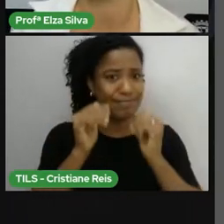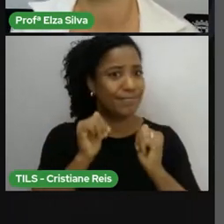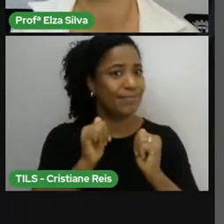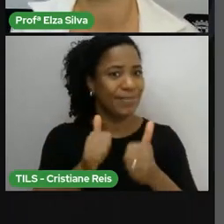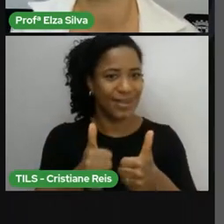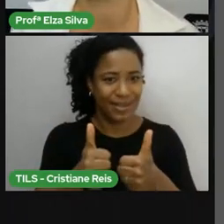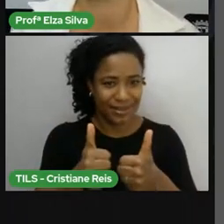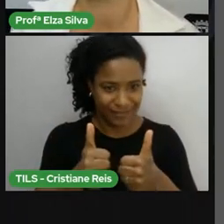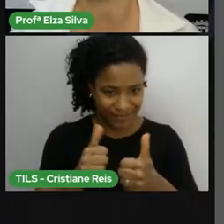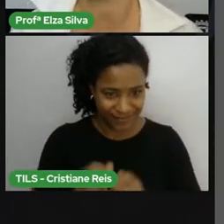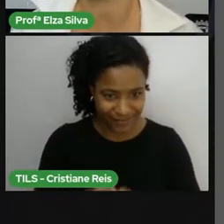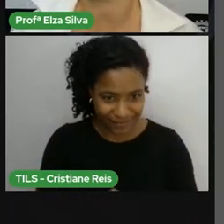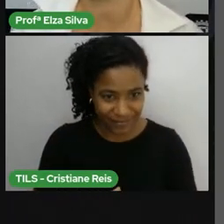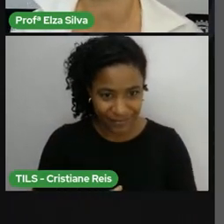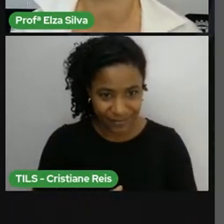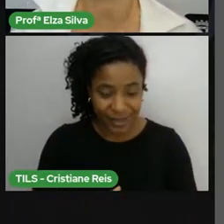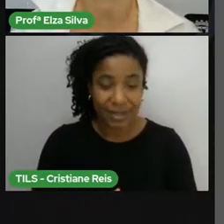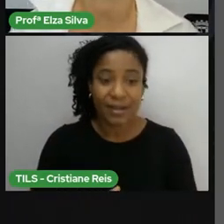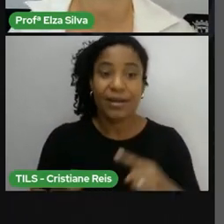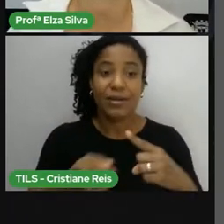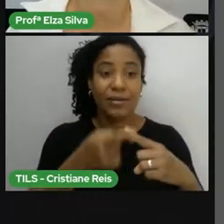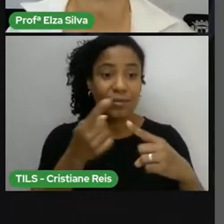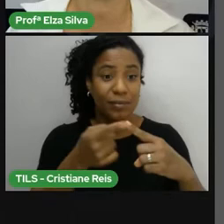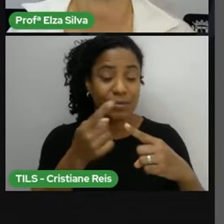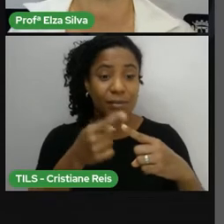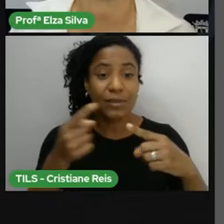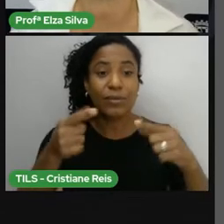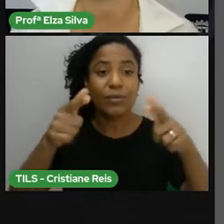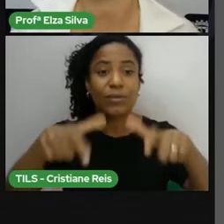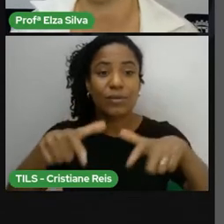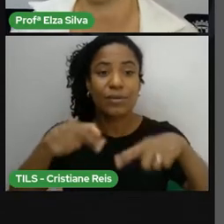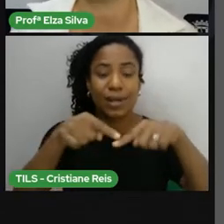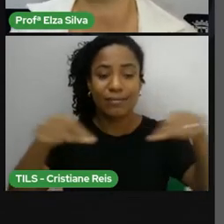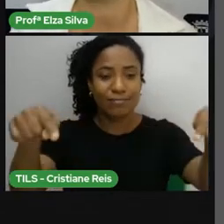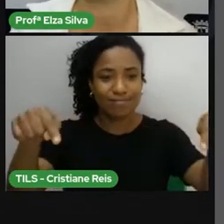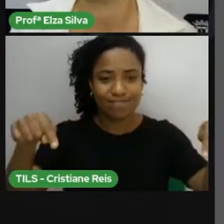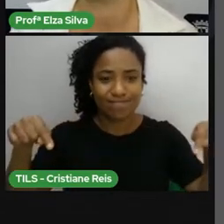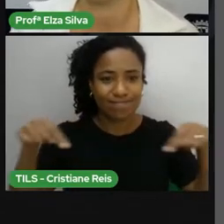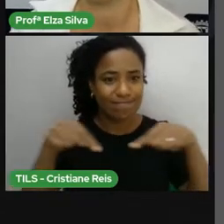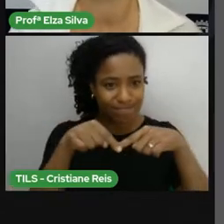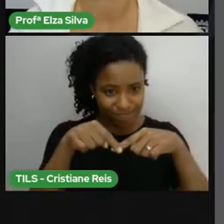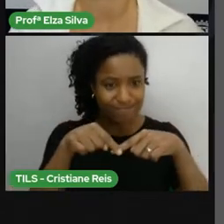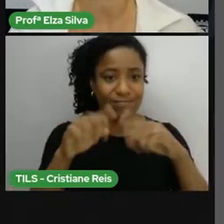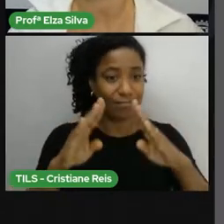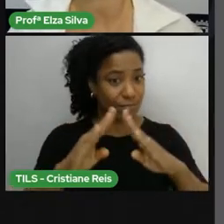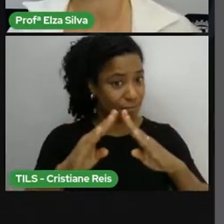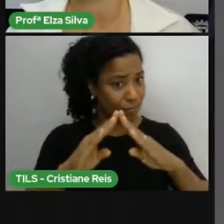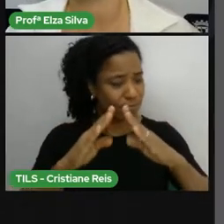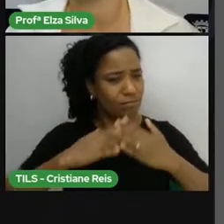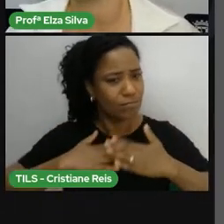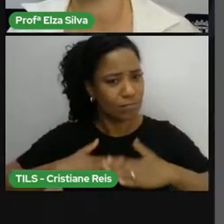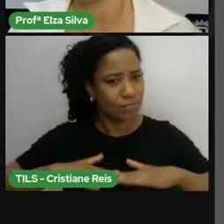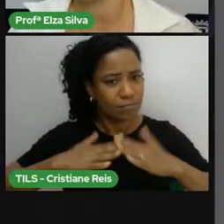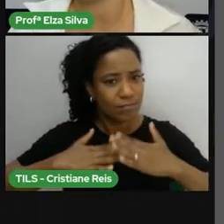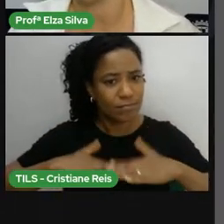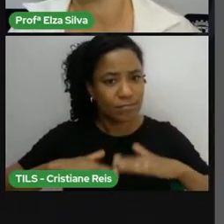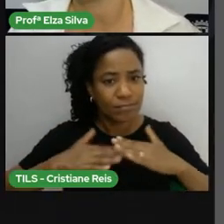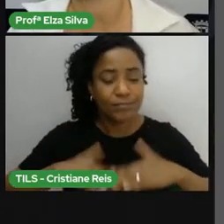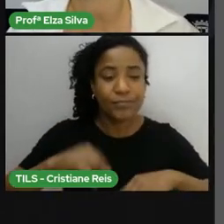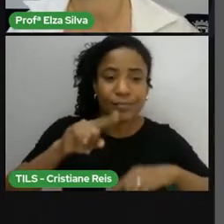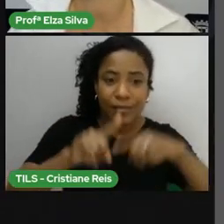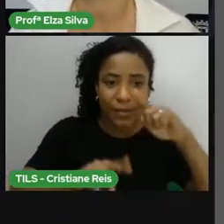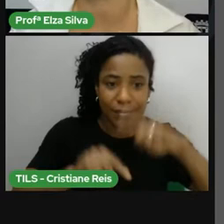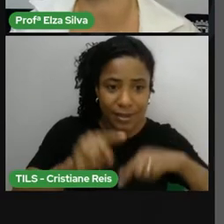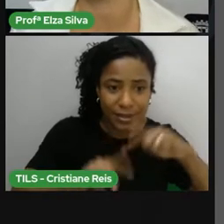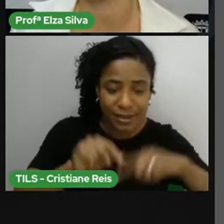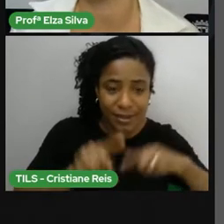mente. Primeiro, encontre um local tranquilo para estudar, separe os materiais necessários